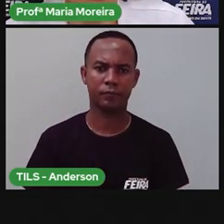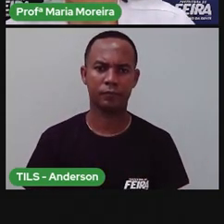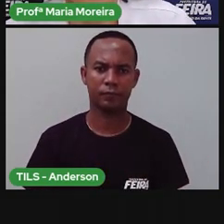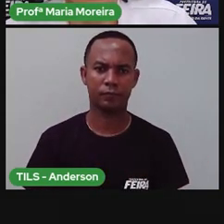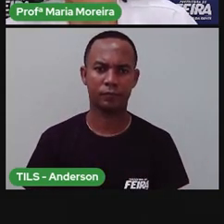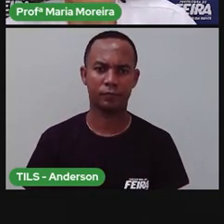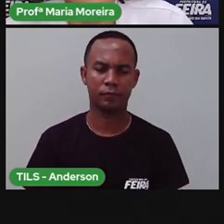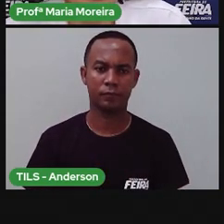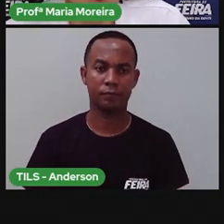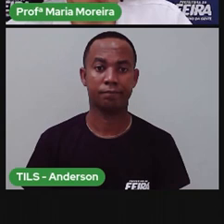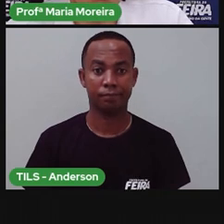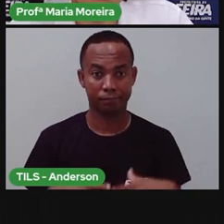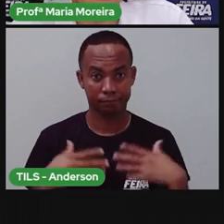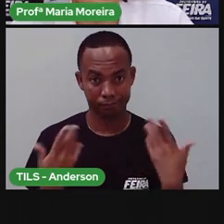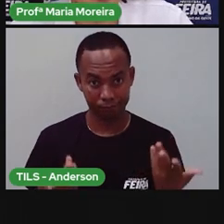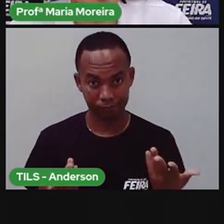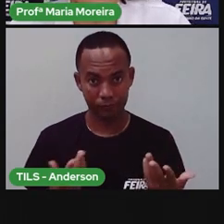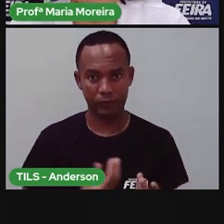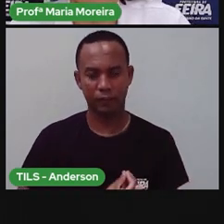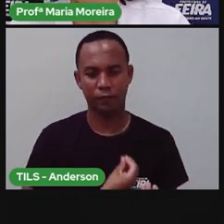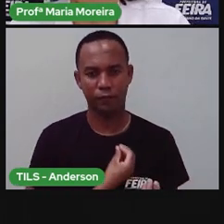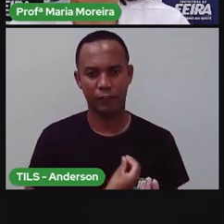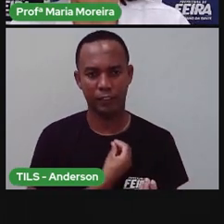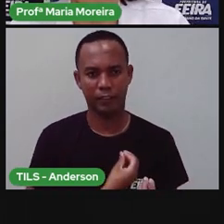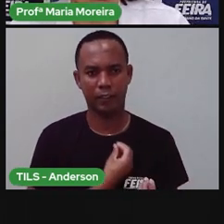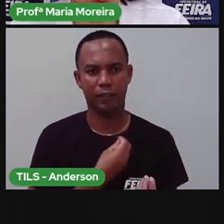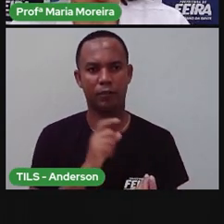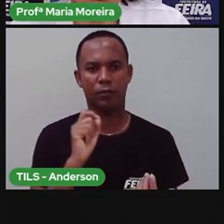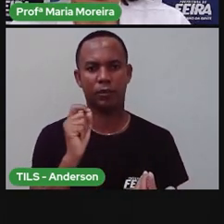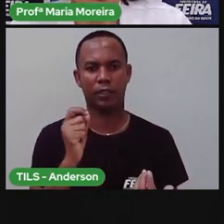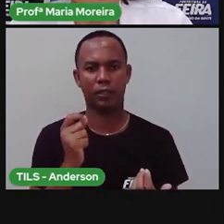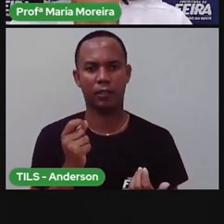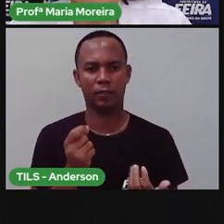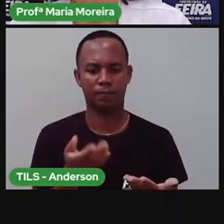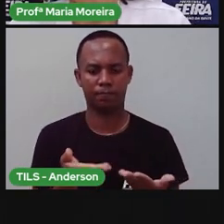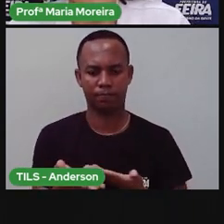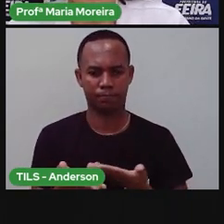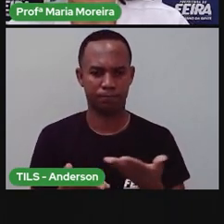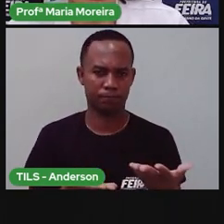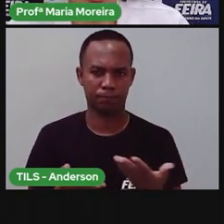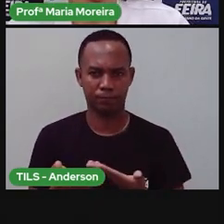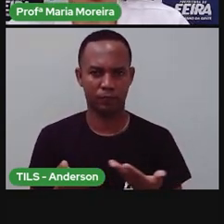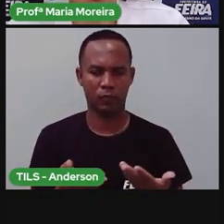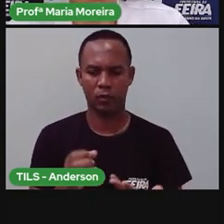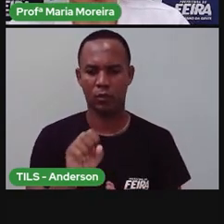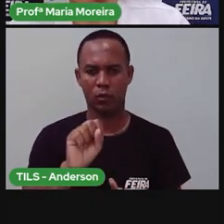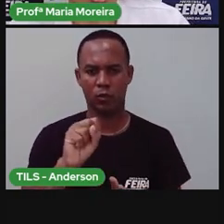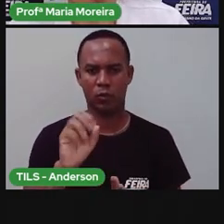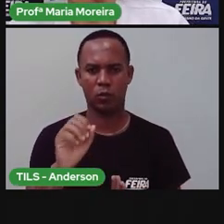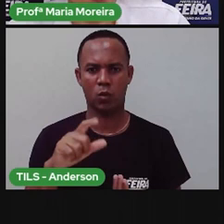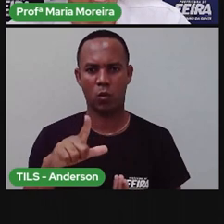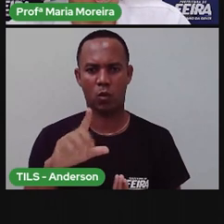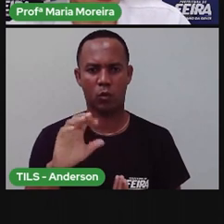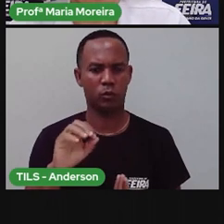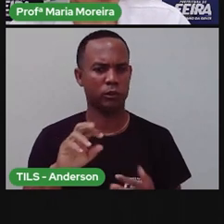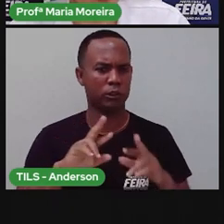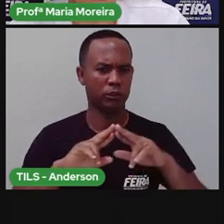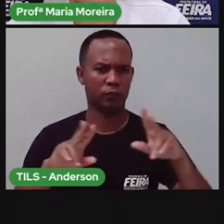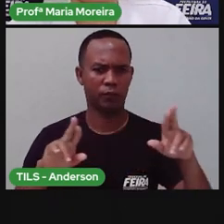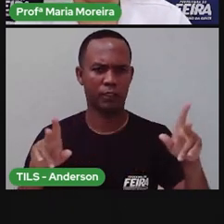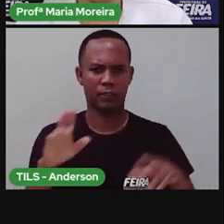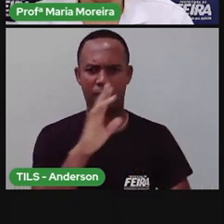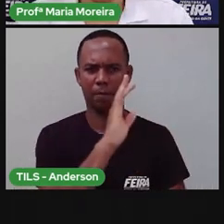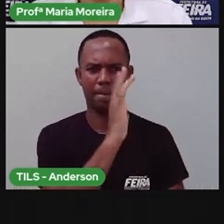Bom, os seres vivos se relacionam com o solo de diversas maneiras. Por exemplo, as